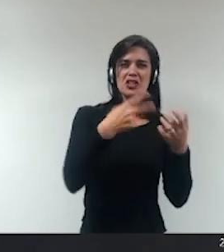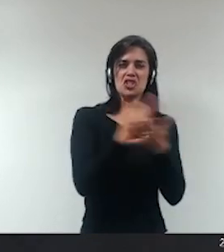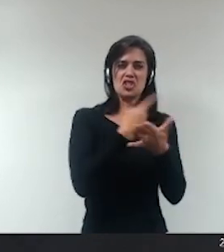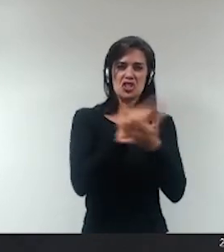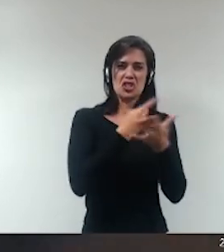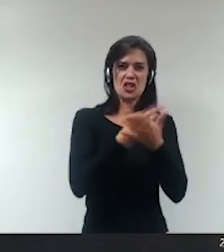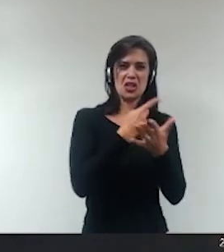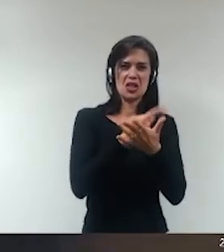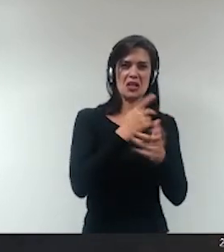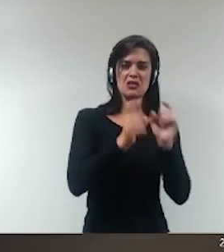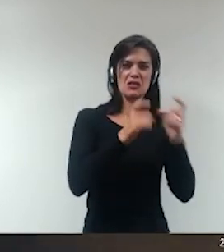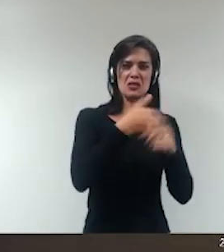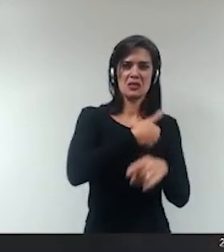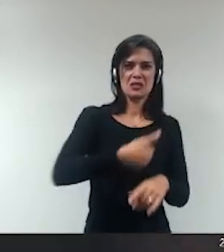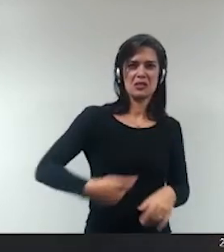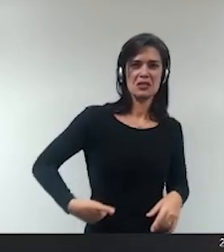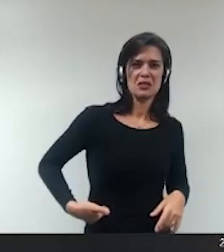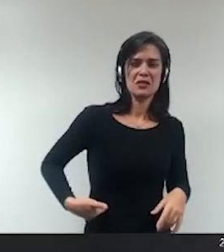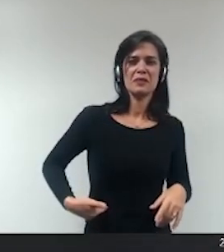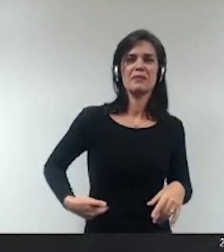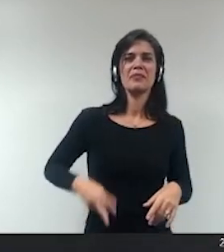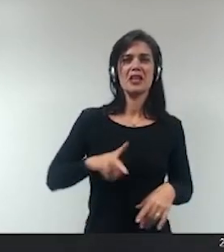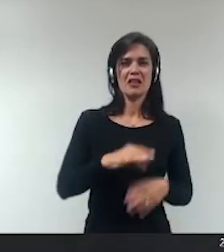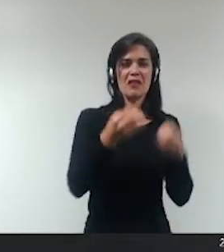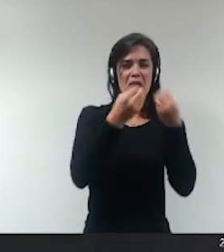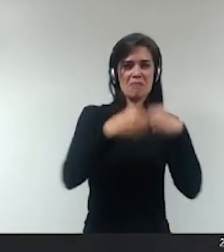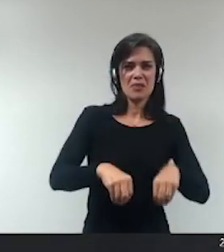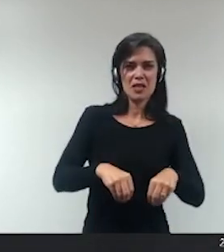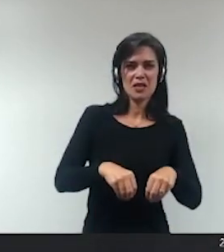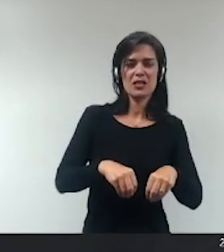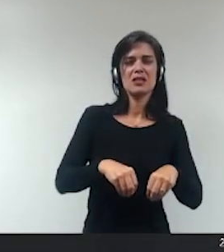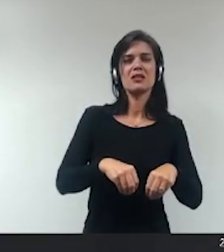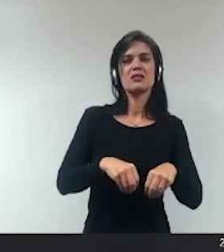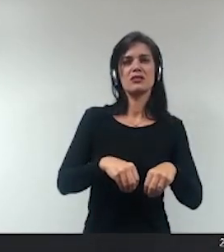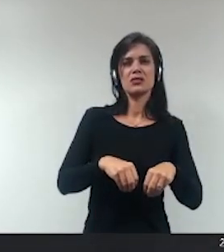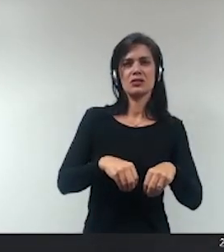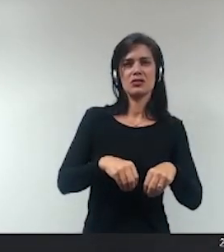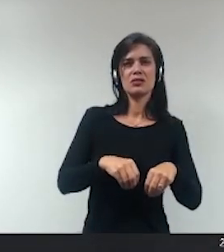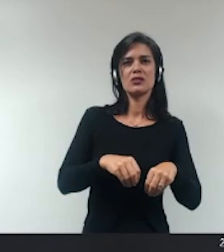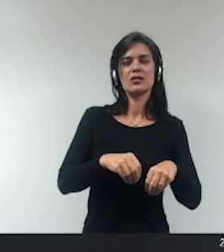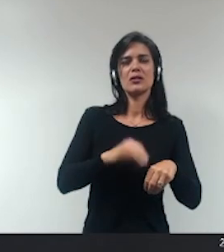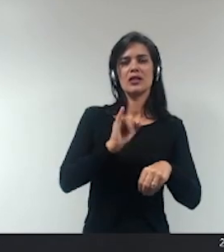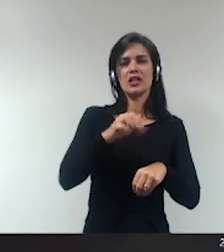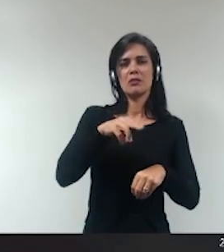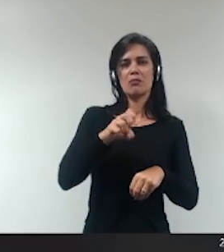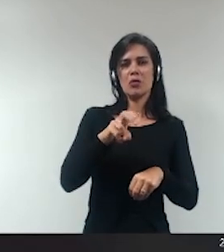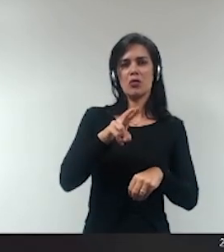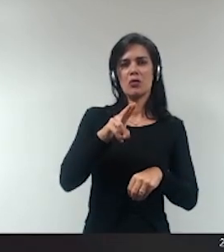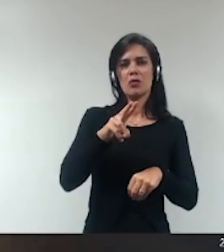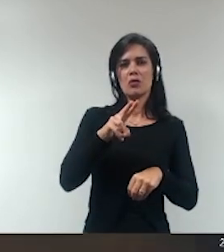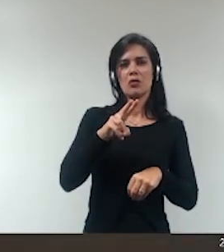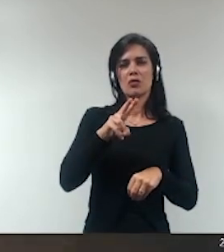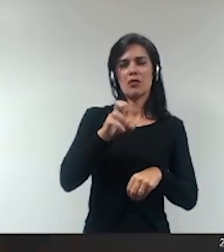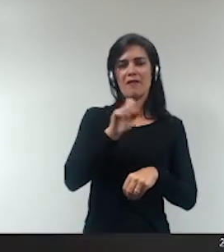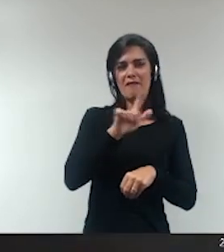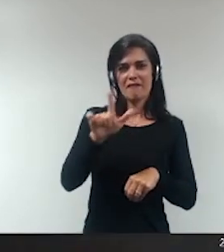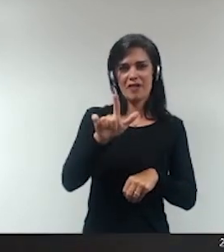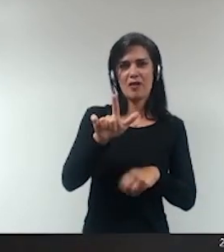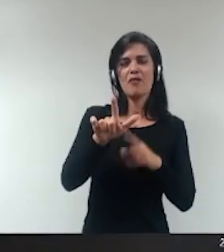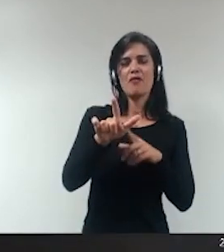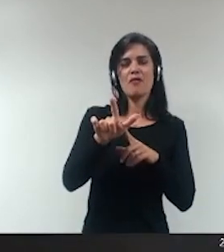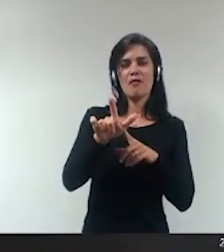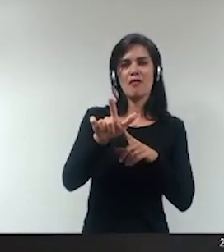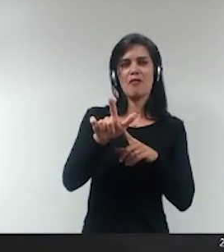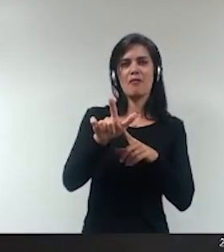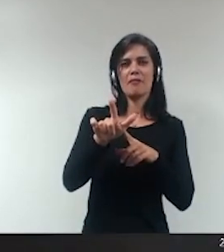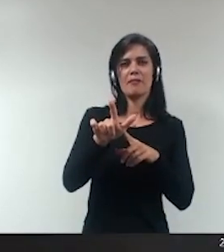que venham a trazer potencial prejuízo ao mercado de valores imobiliários só para dizer que a gente já